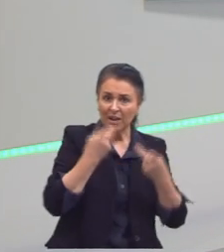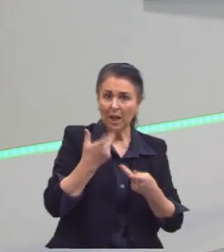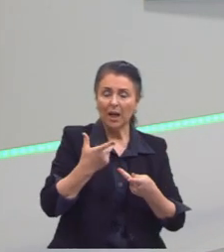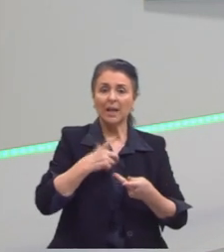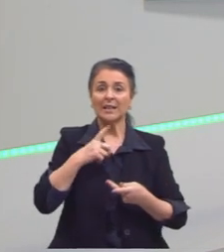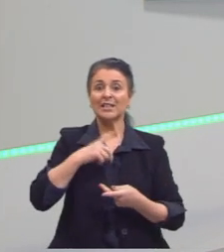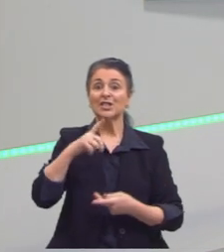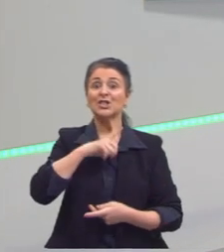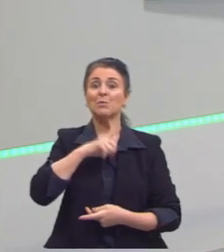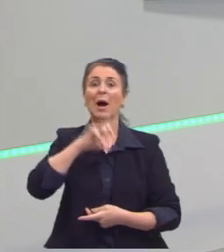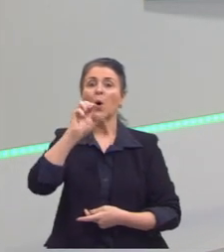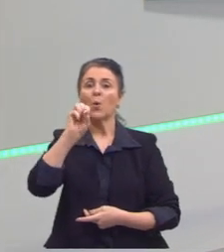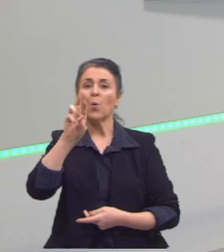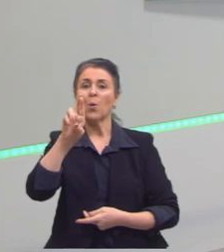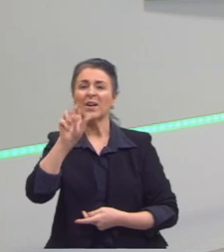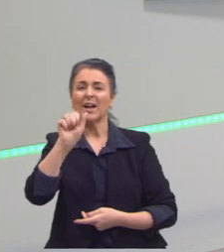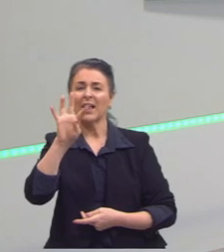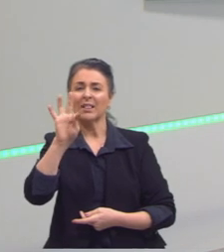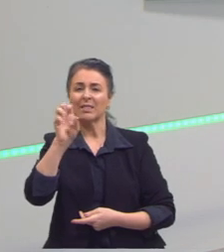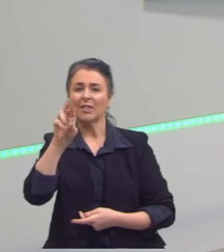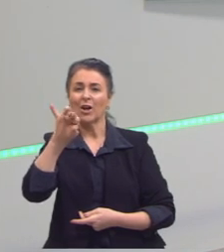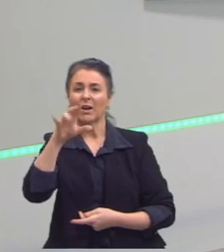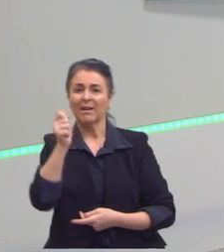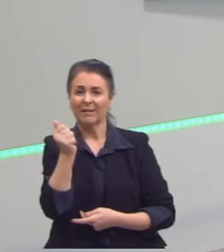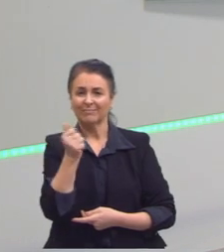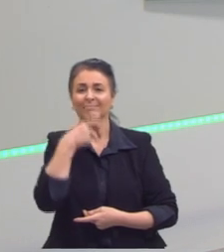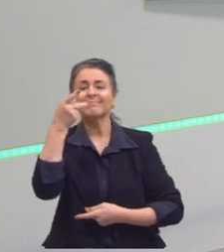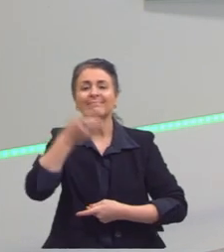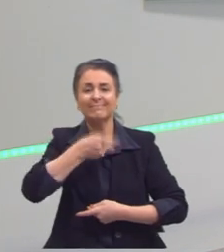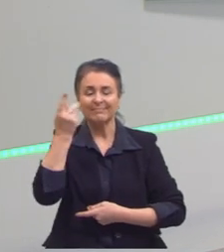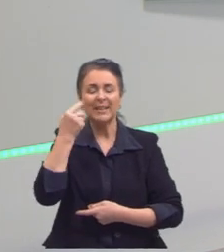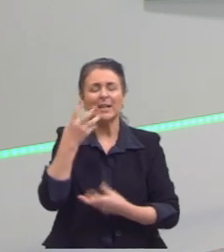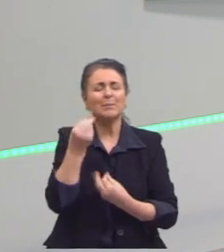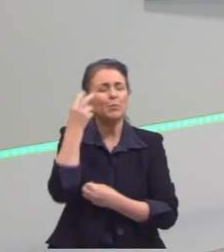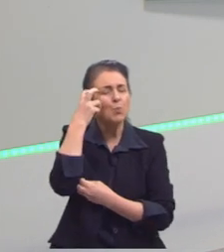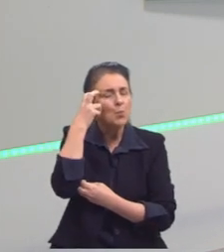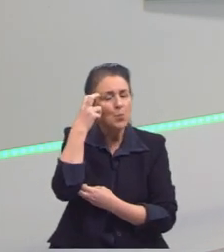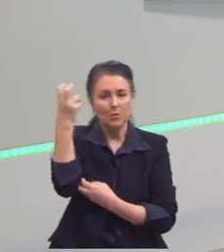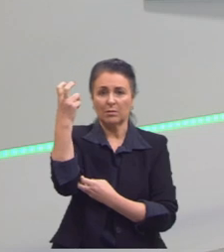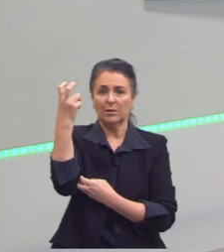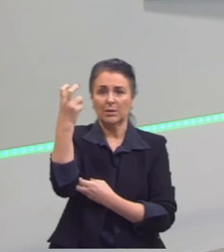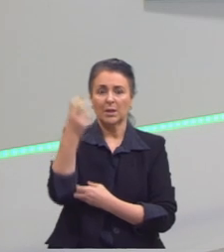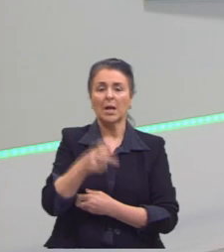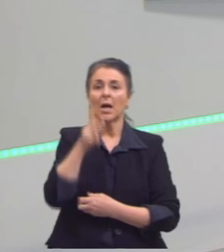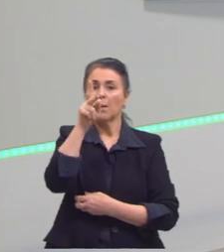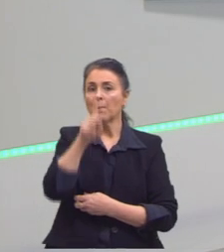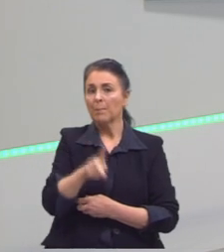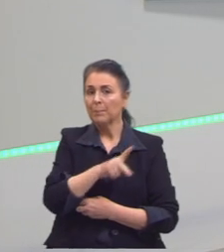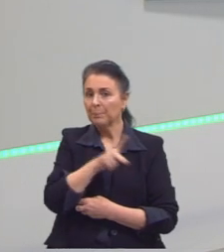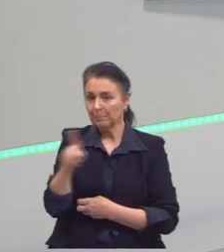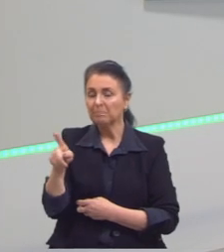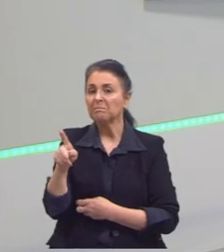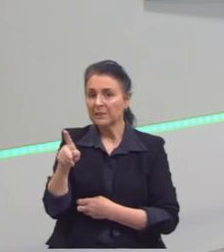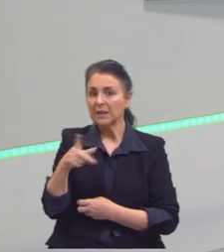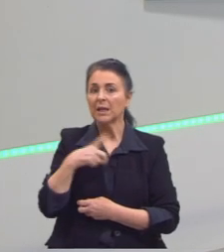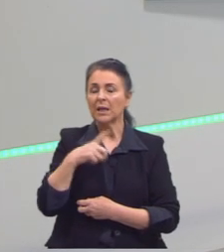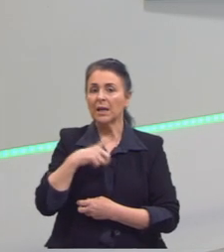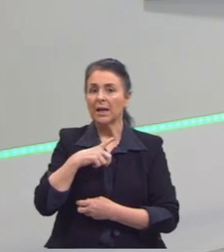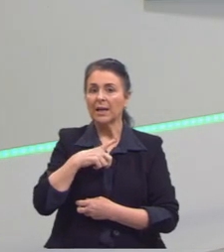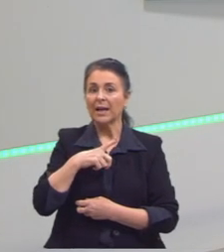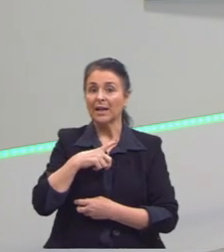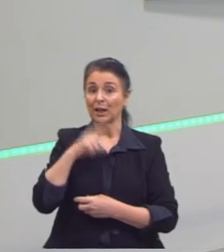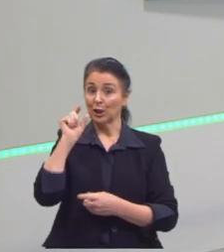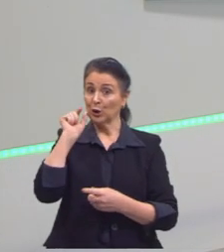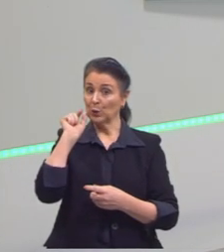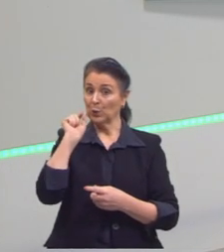de uma oratória muito, muito inteligente. Então ele era aquele cara do conceptismo.